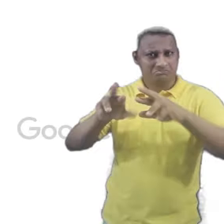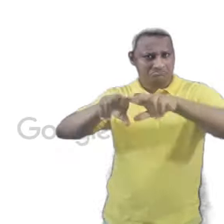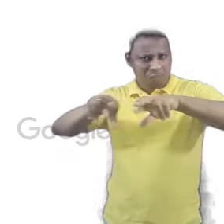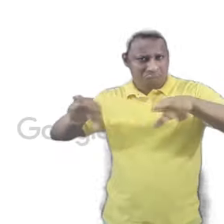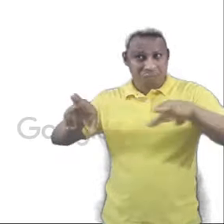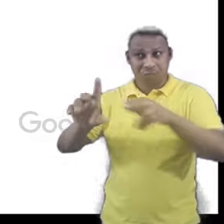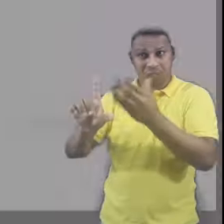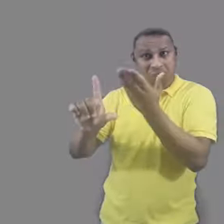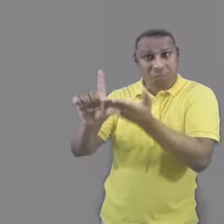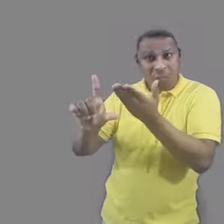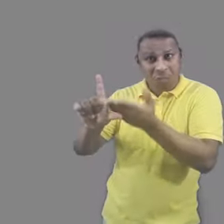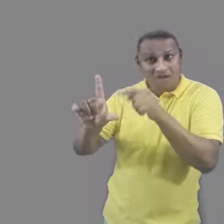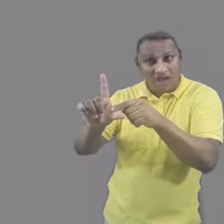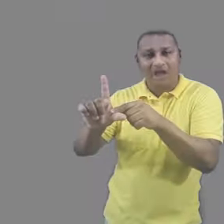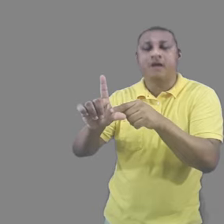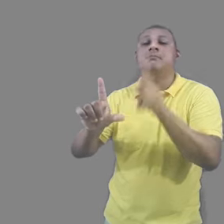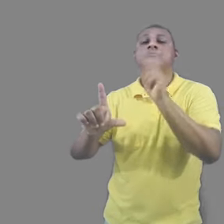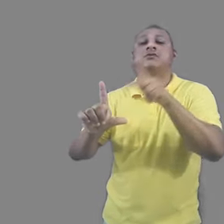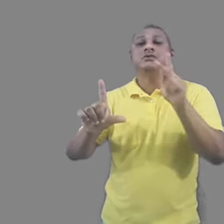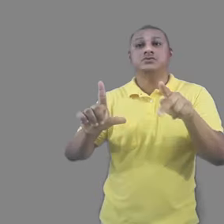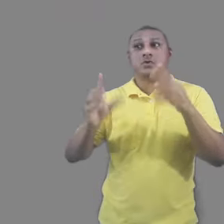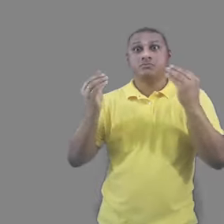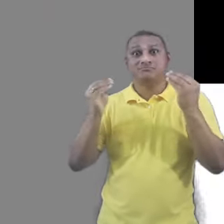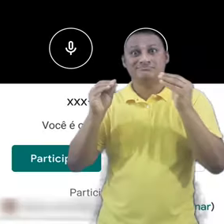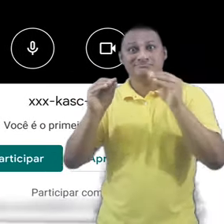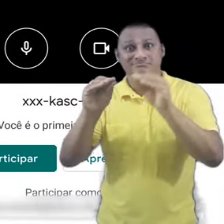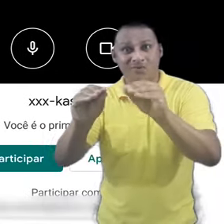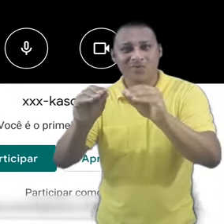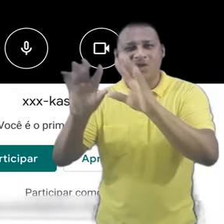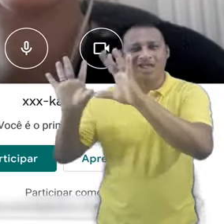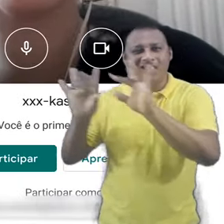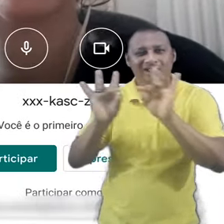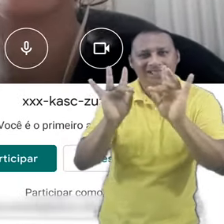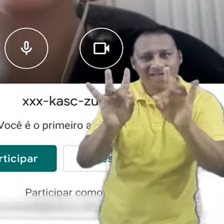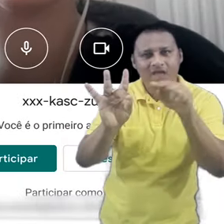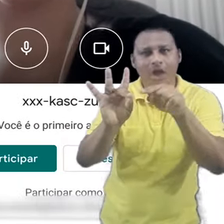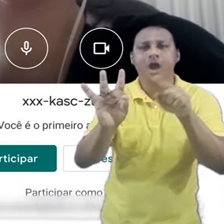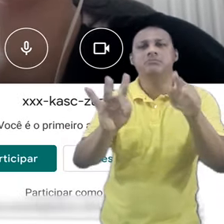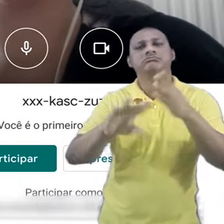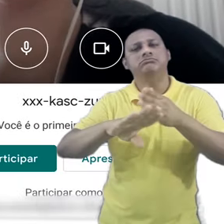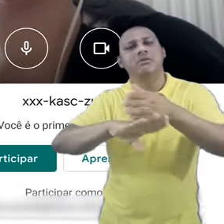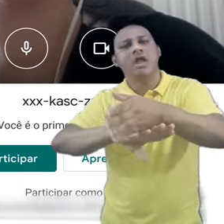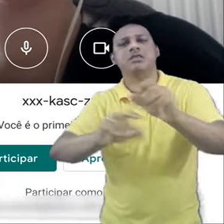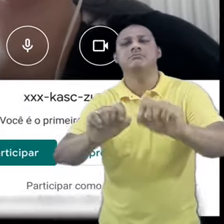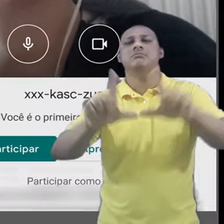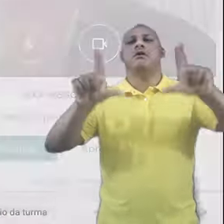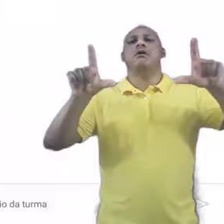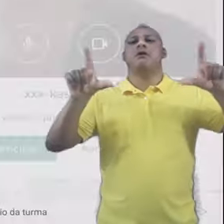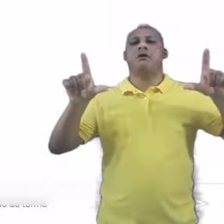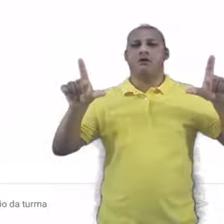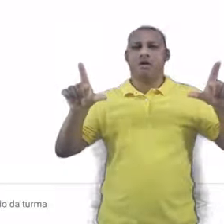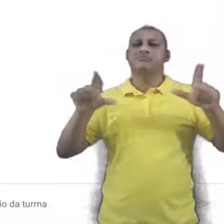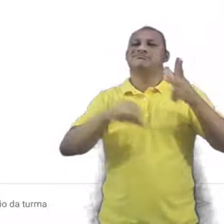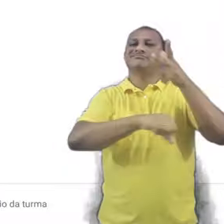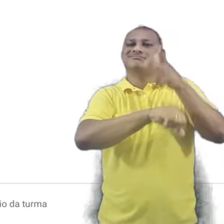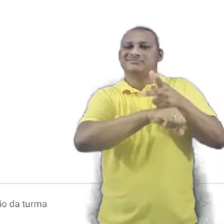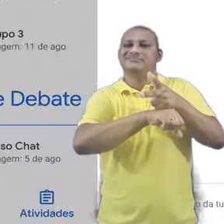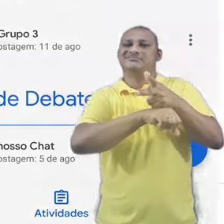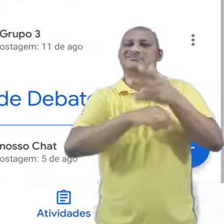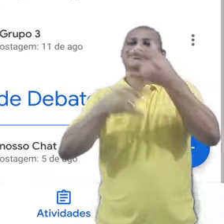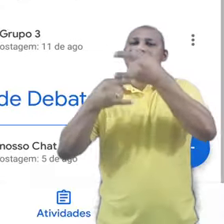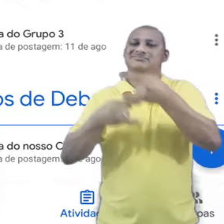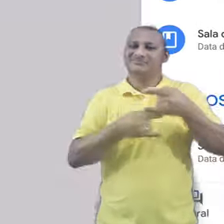Google Classroom. A partir do Google Agenda, também é possível entrar em uma videoconferência do Meet.